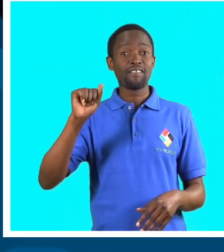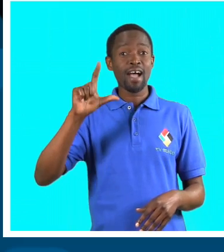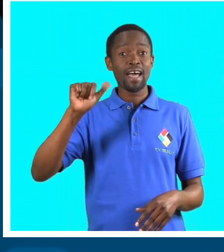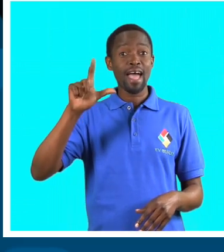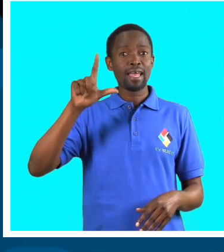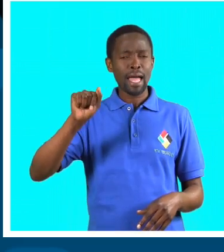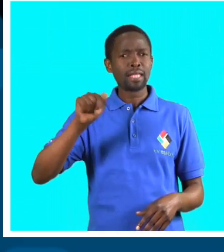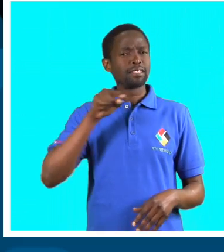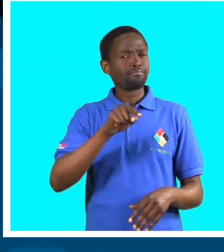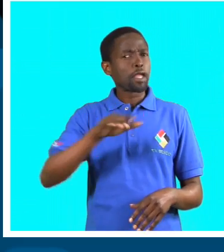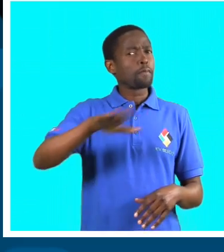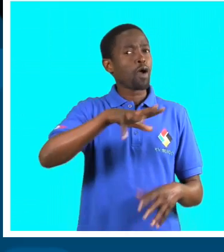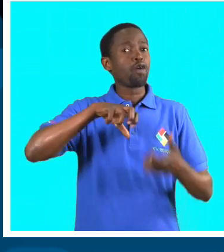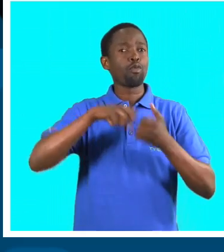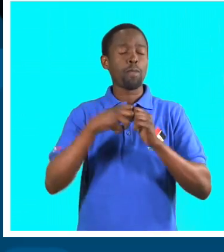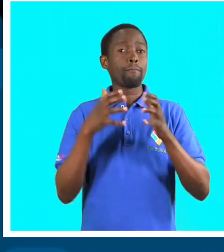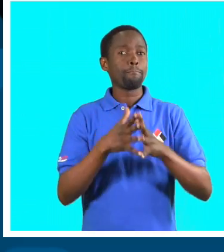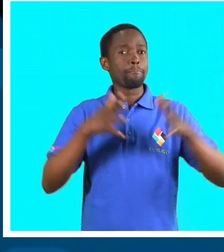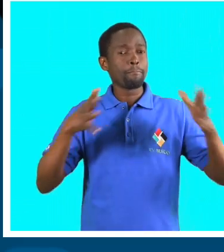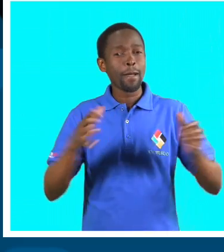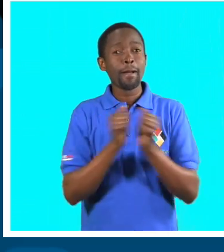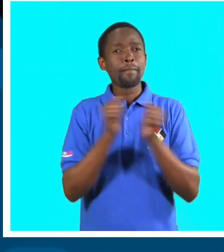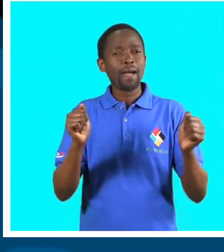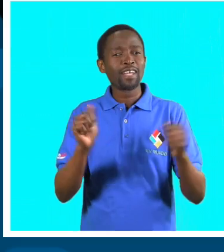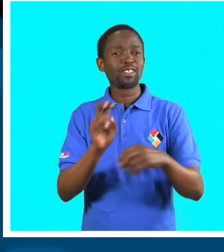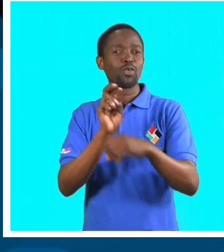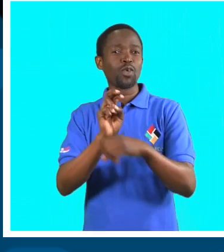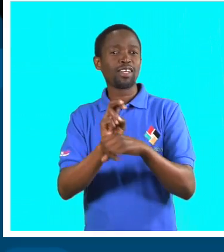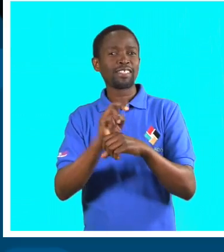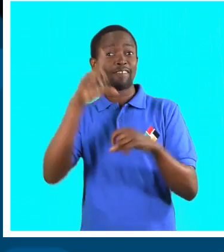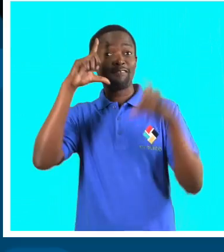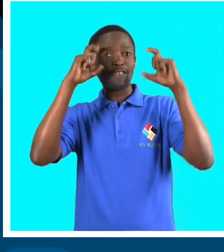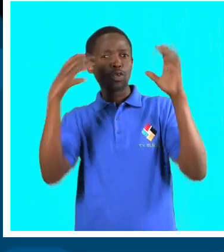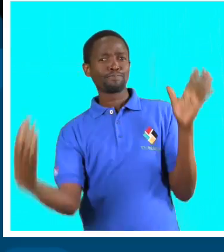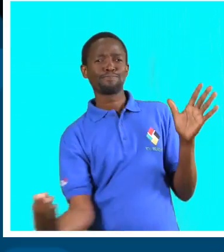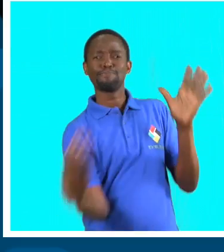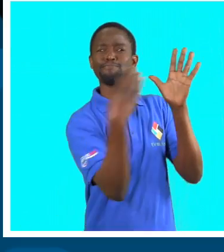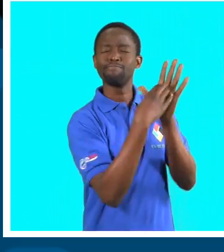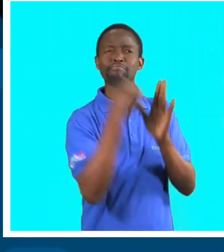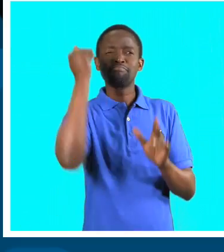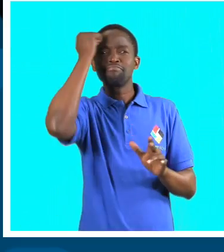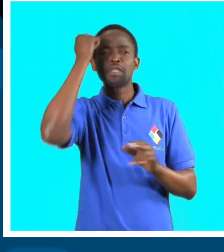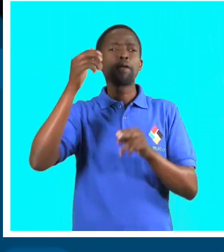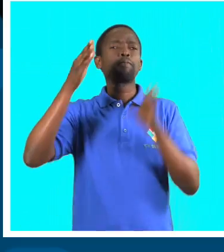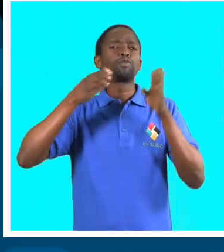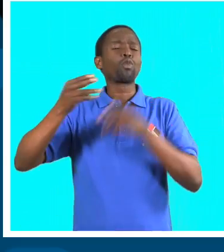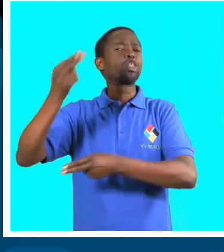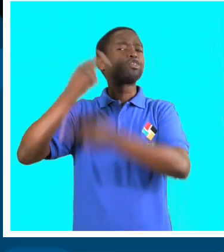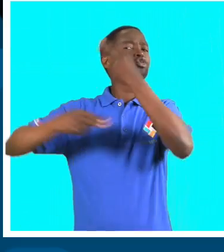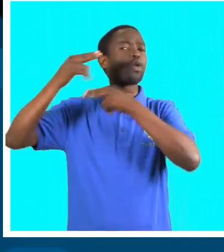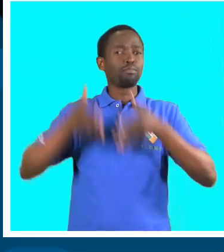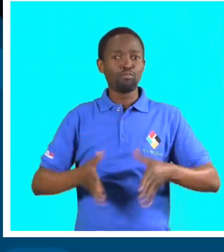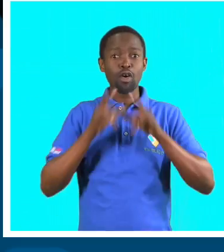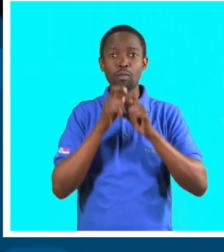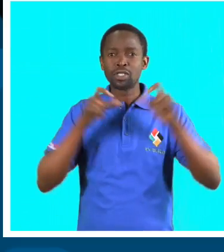Tido como um bairro problemático, mas que guarda imagens de grandes ícones moçambicanos que contribuíram para a